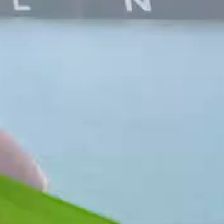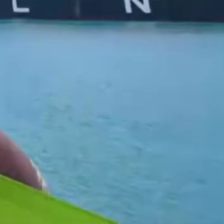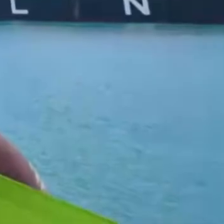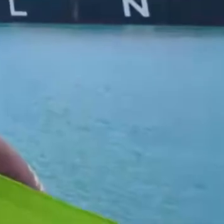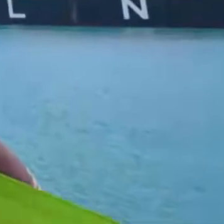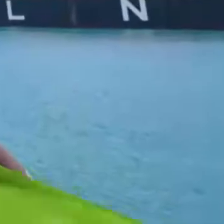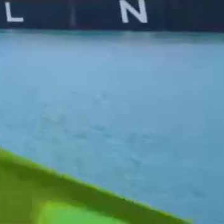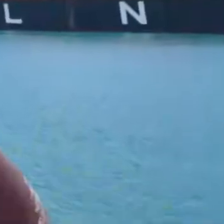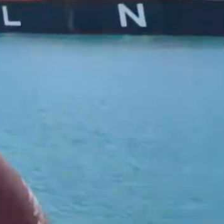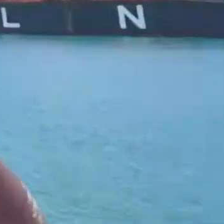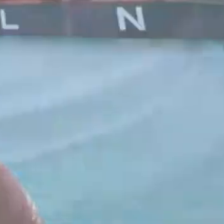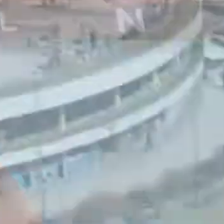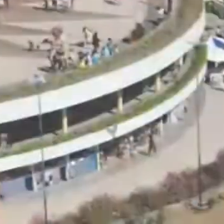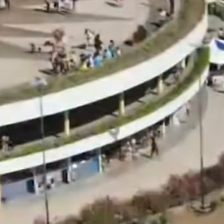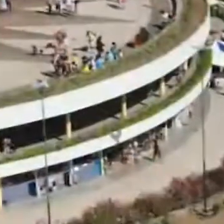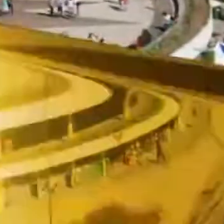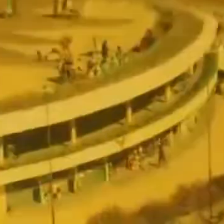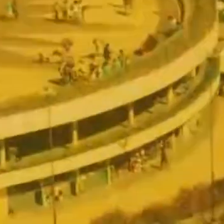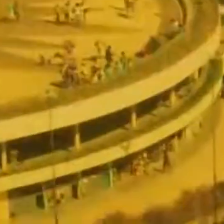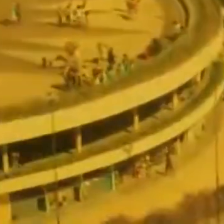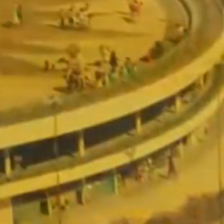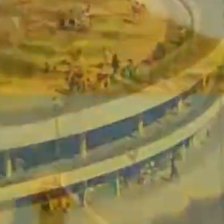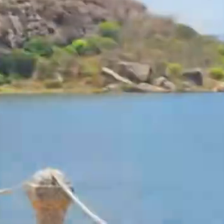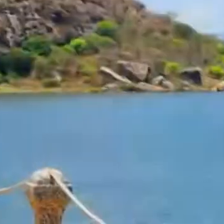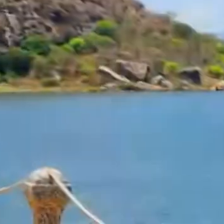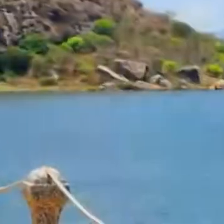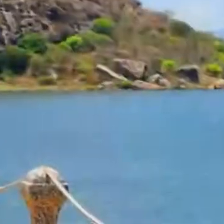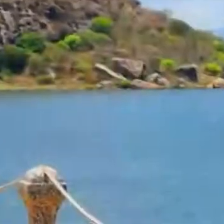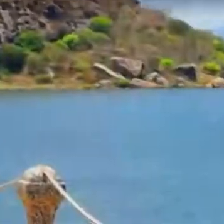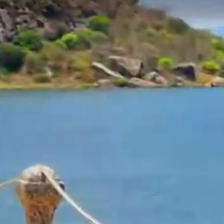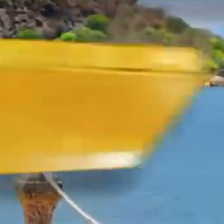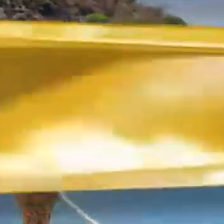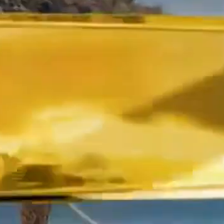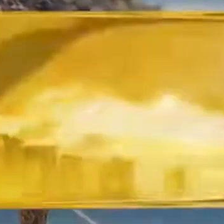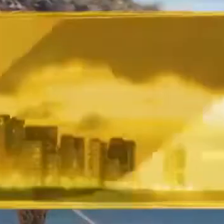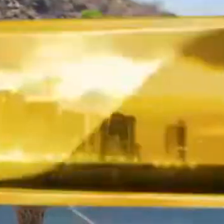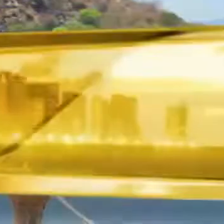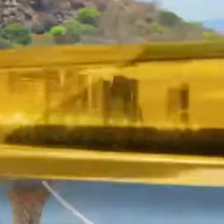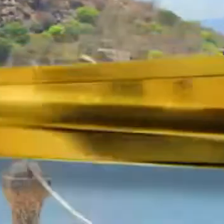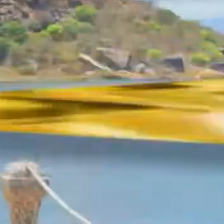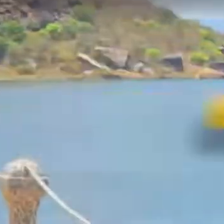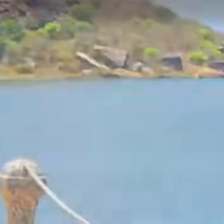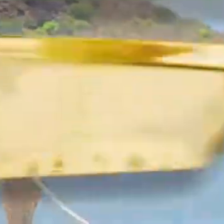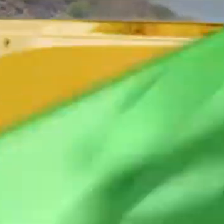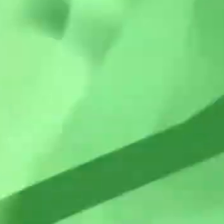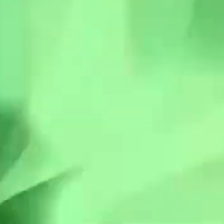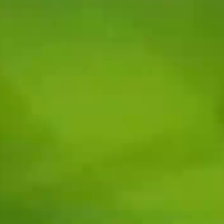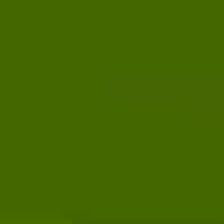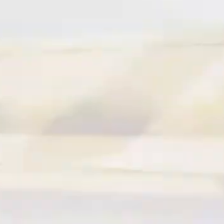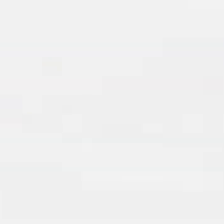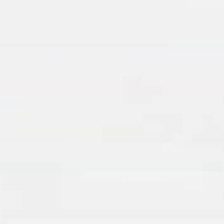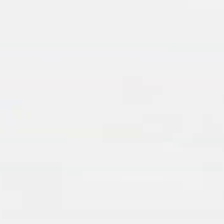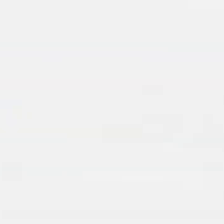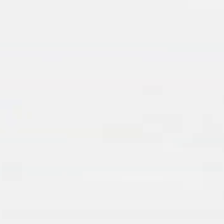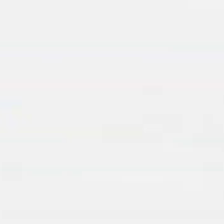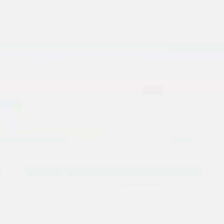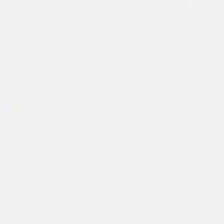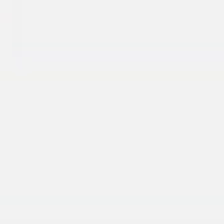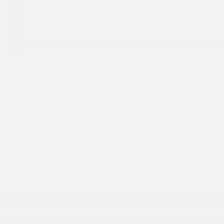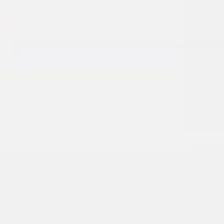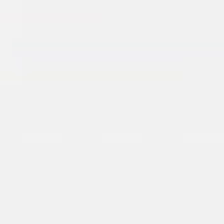A marca é mudar pra você se ver melhor, aqui na TV Assembleia.